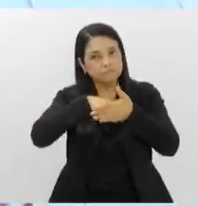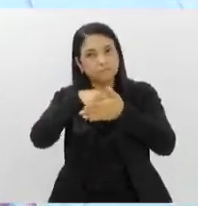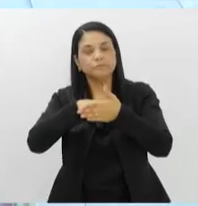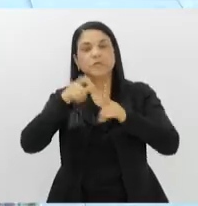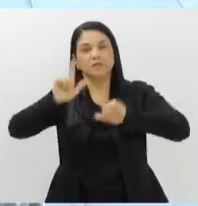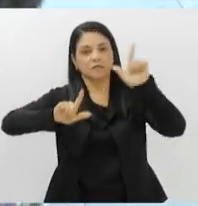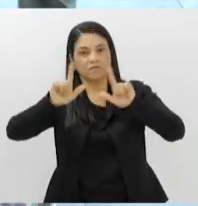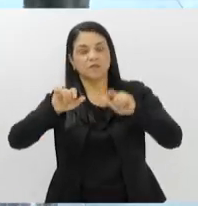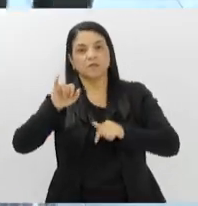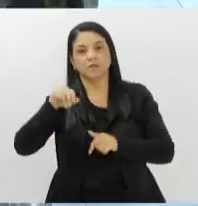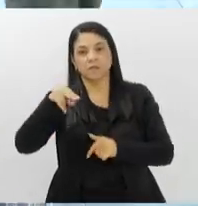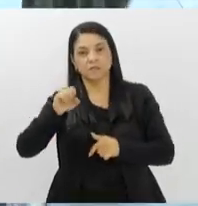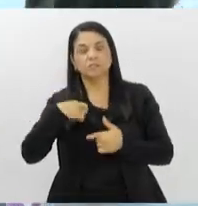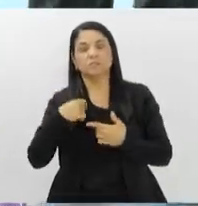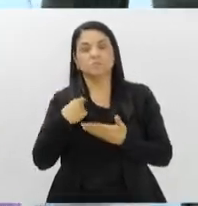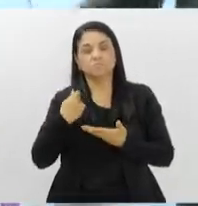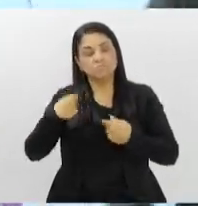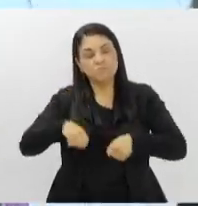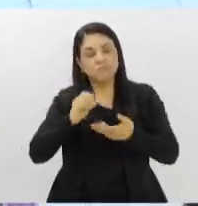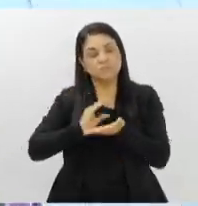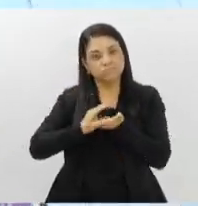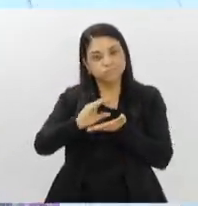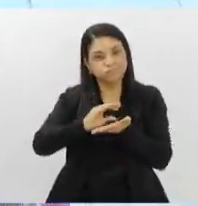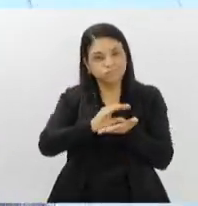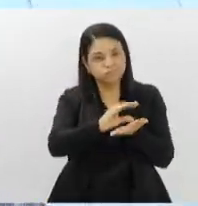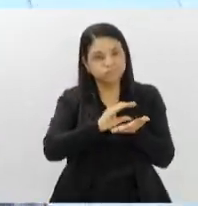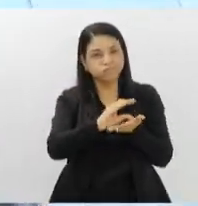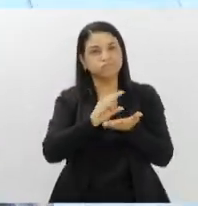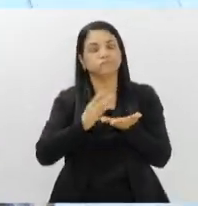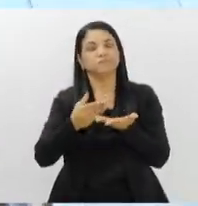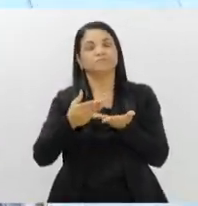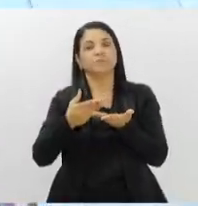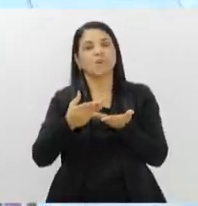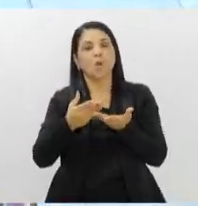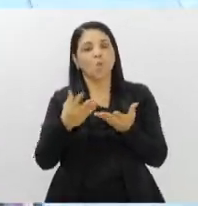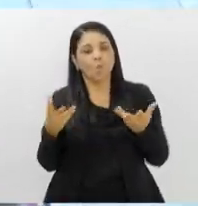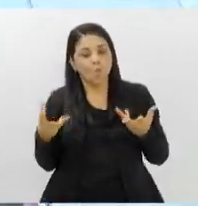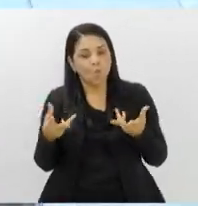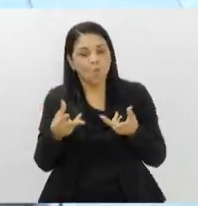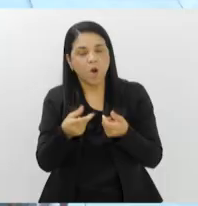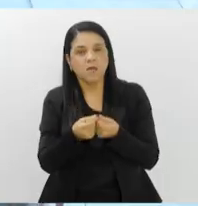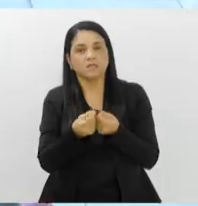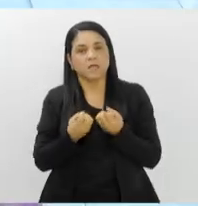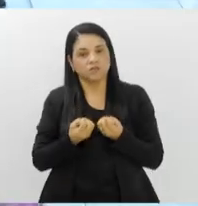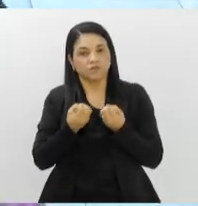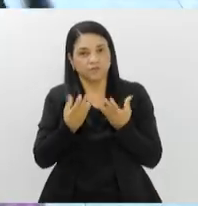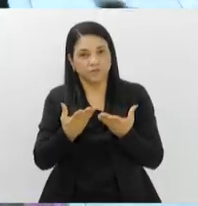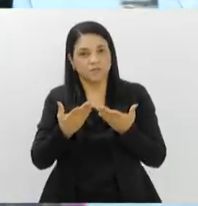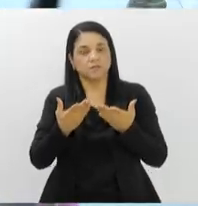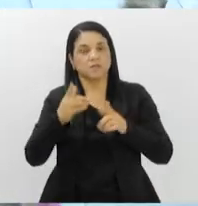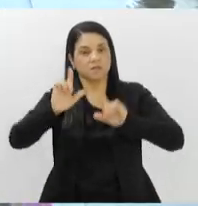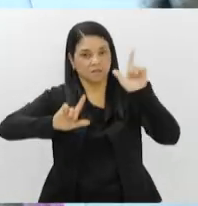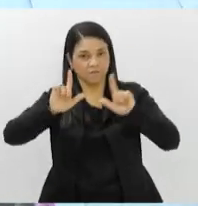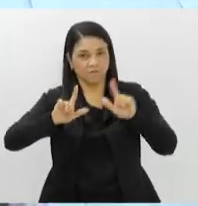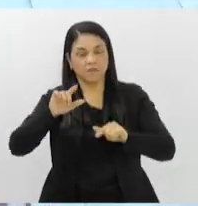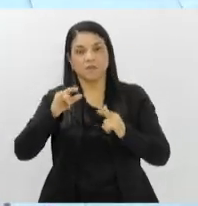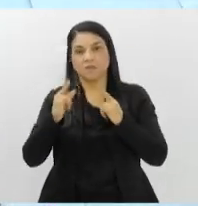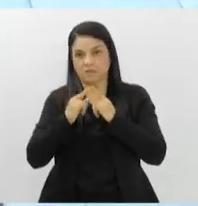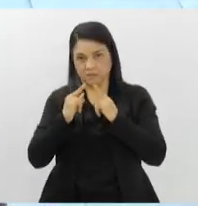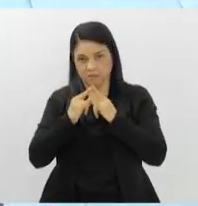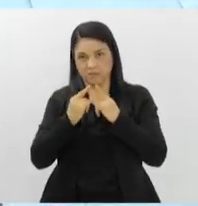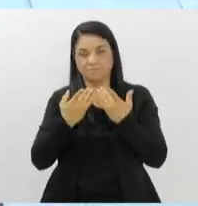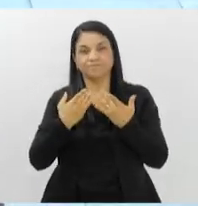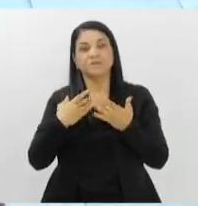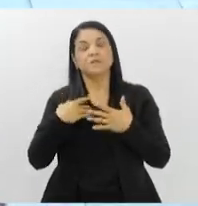verba, de recurso, para voltar naquela qualidade que a gente oferecia. Tudo isso é a partir dessa luta, desse decreto.